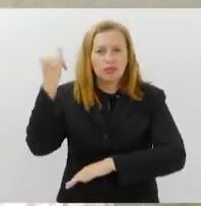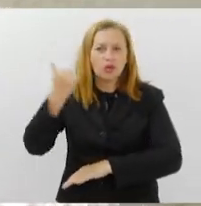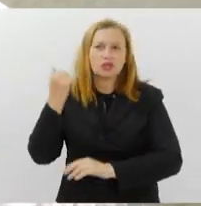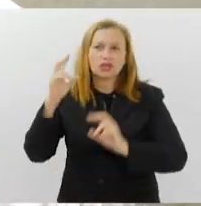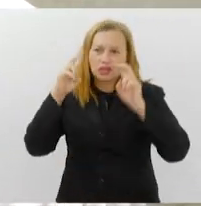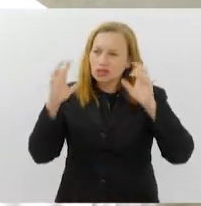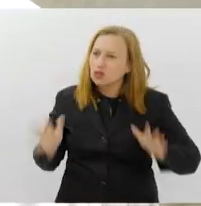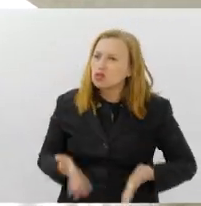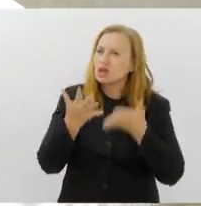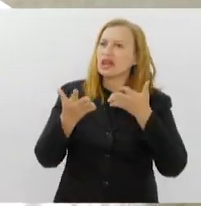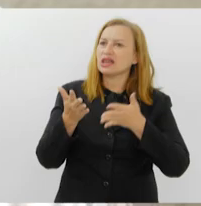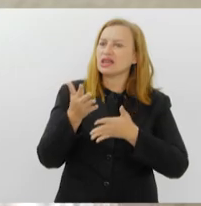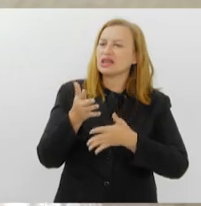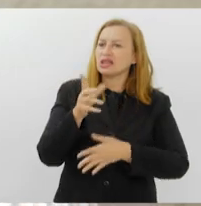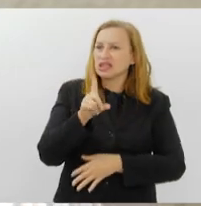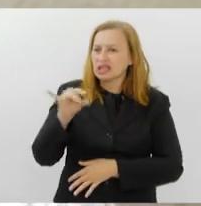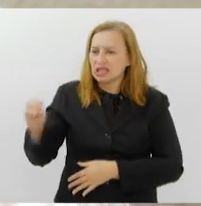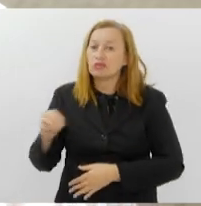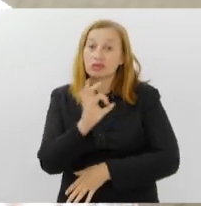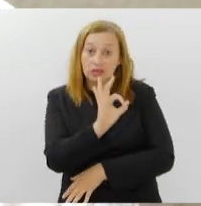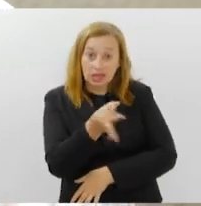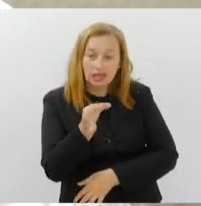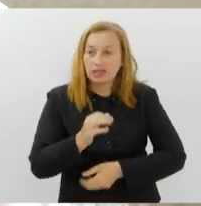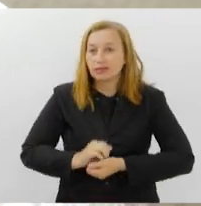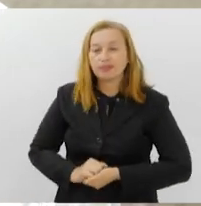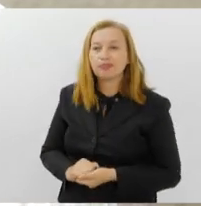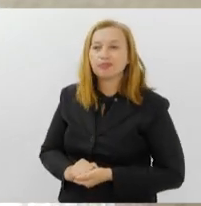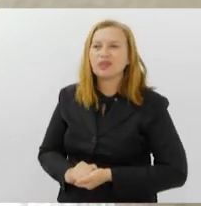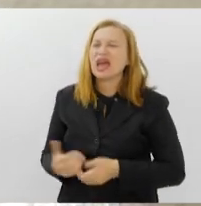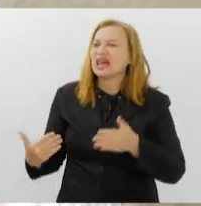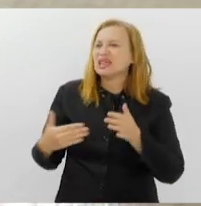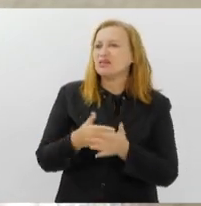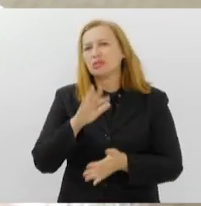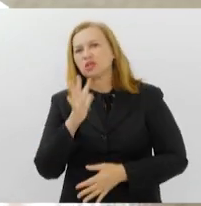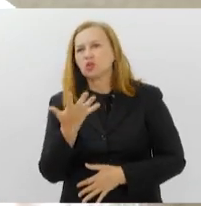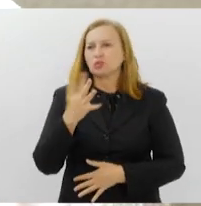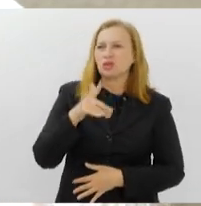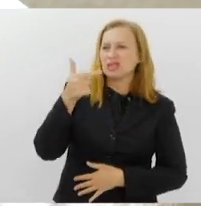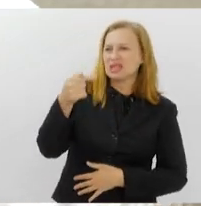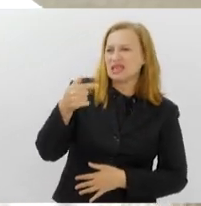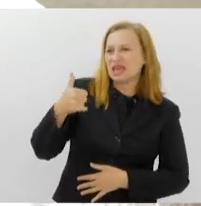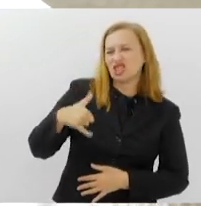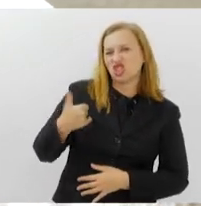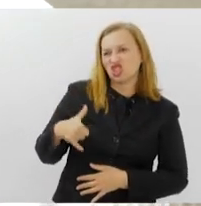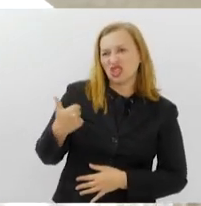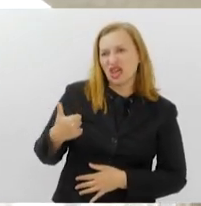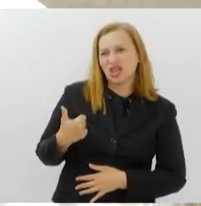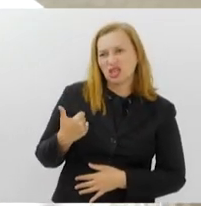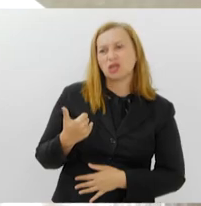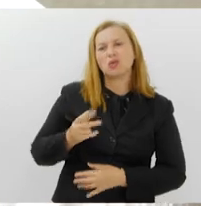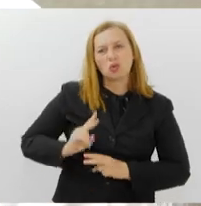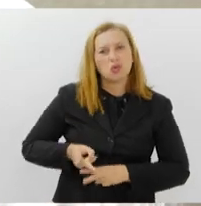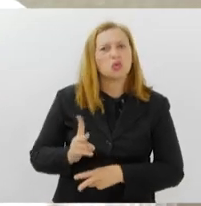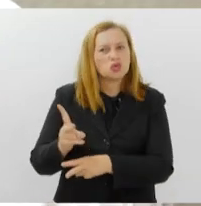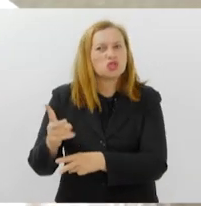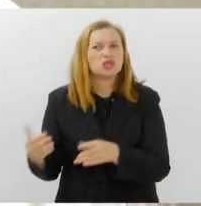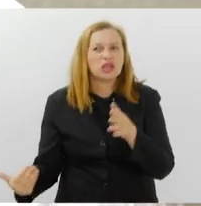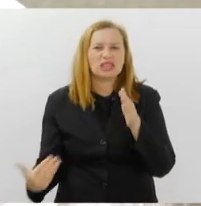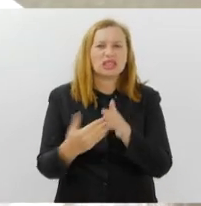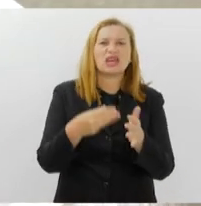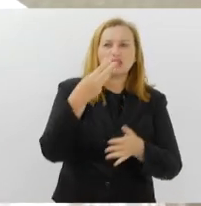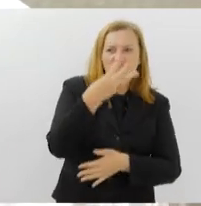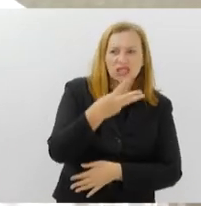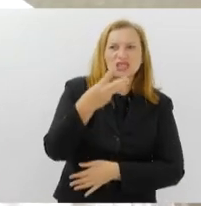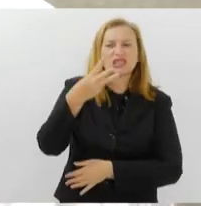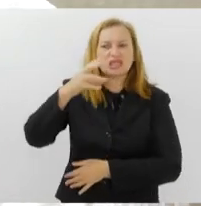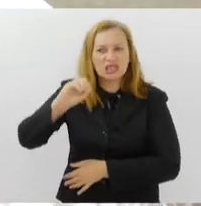estimular as crianças desde cedo? Com certeza. Até aproximadamente sete anos. Ainda continua até os trinta e